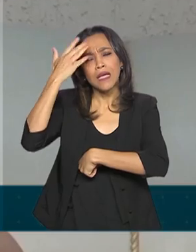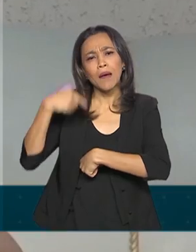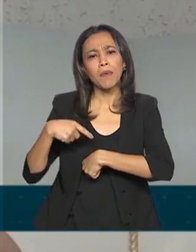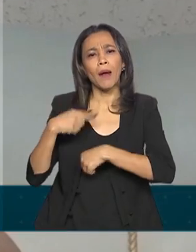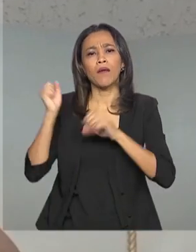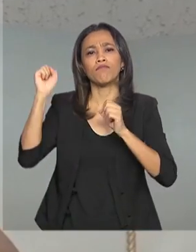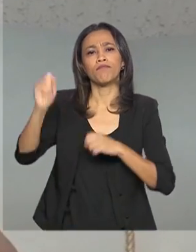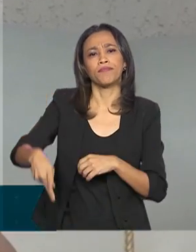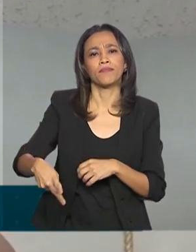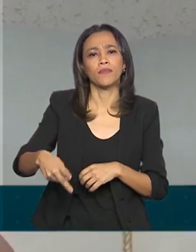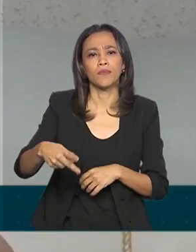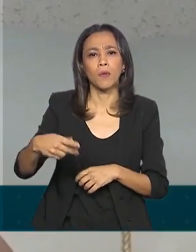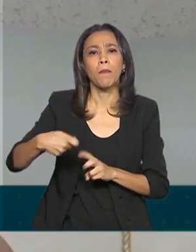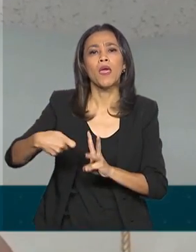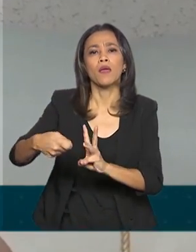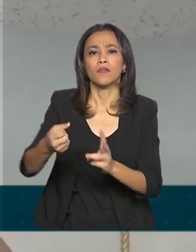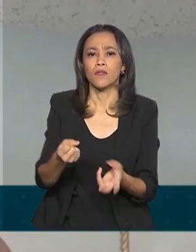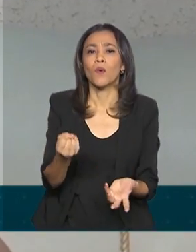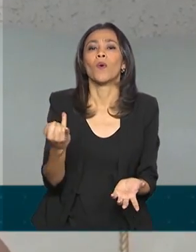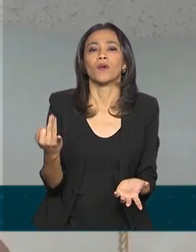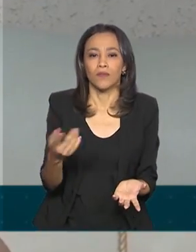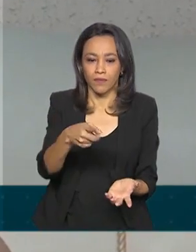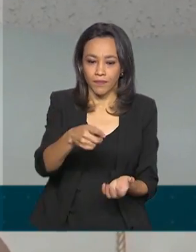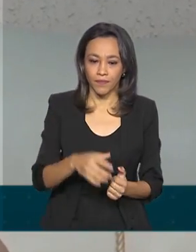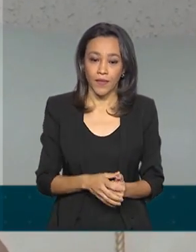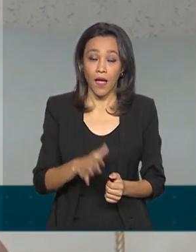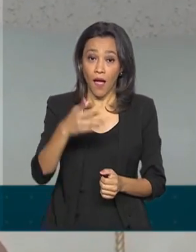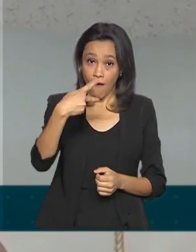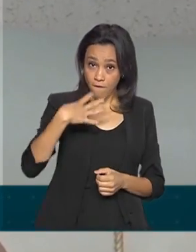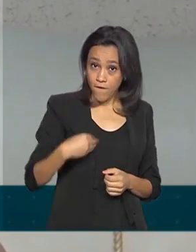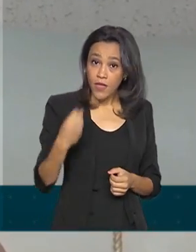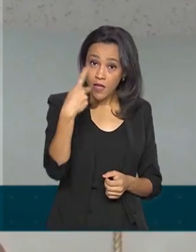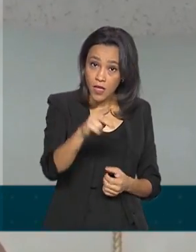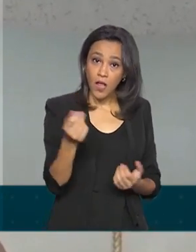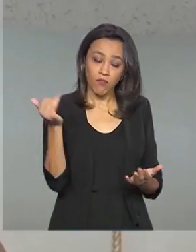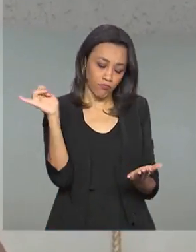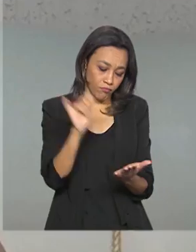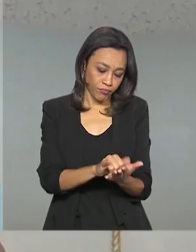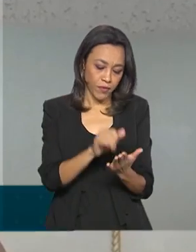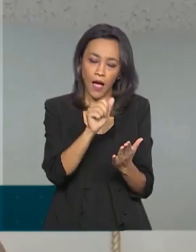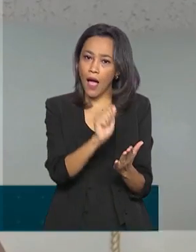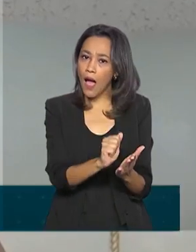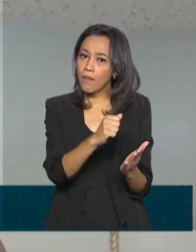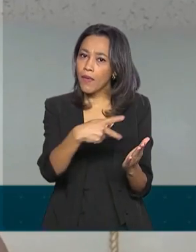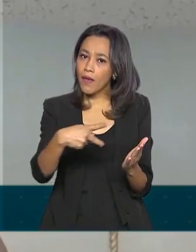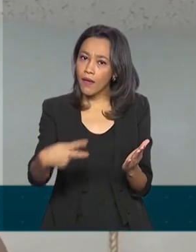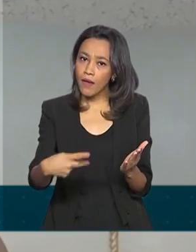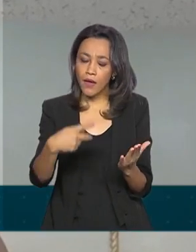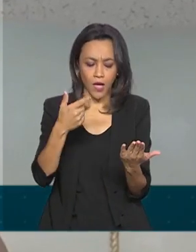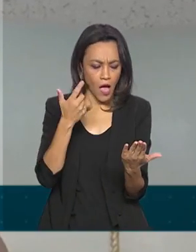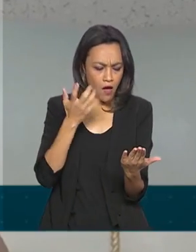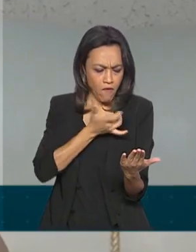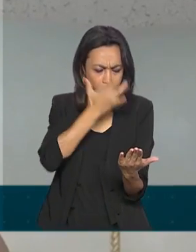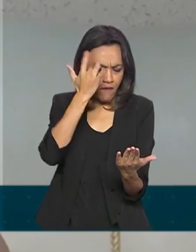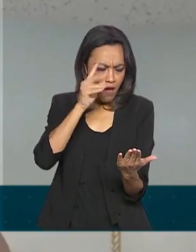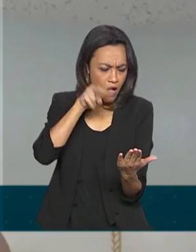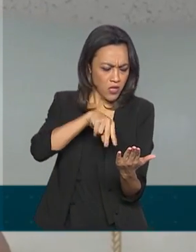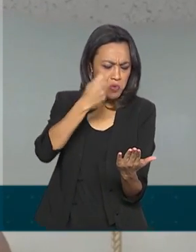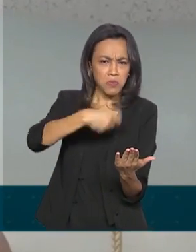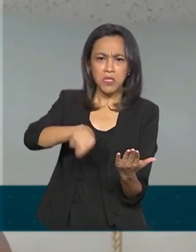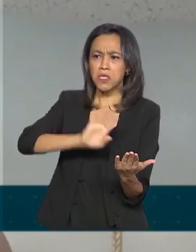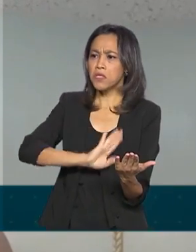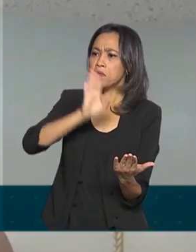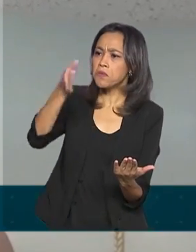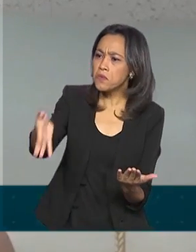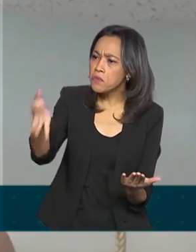A minha filha colocou o aplicativo no meu celular, assim ficou muito mais fácil. Não preciso sair de casa